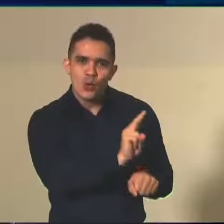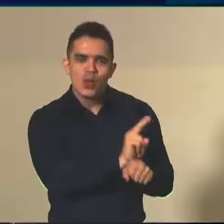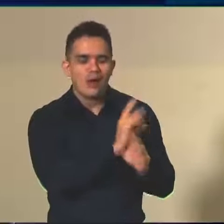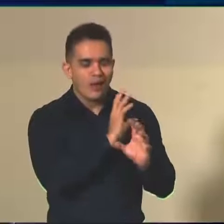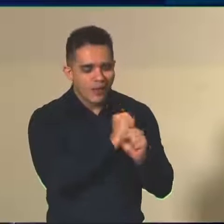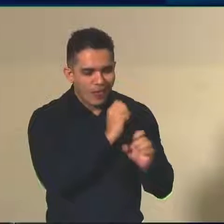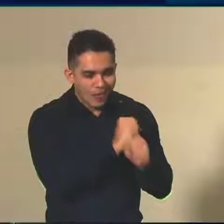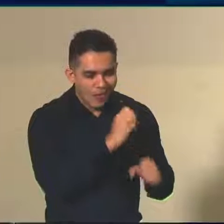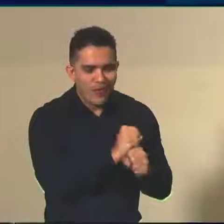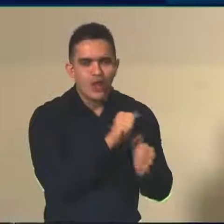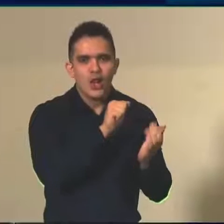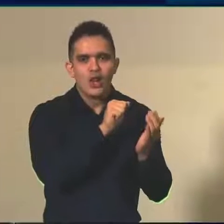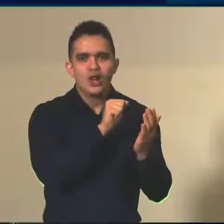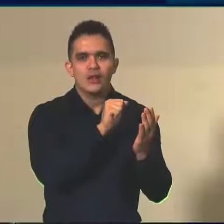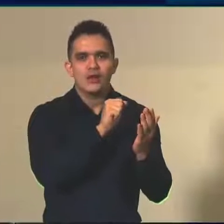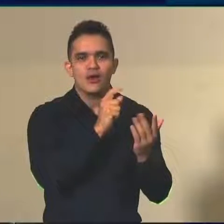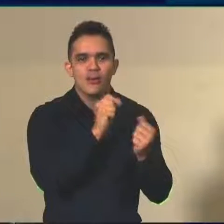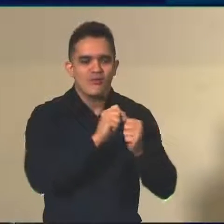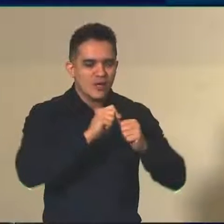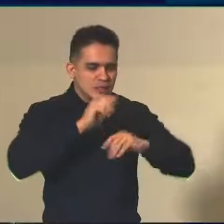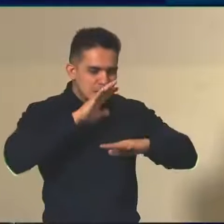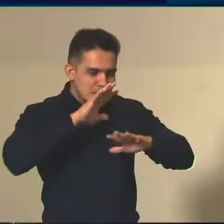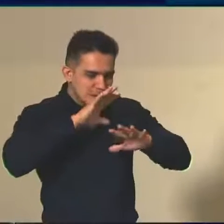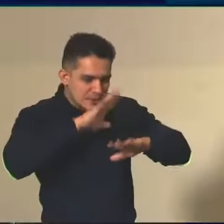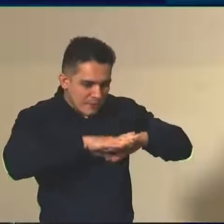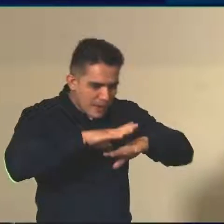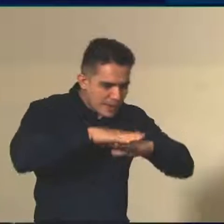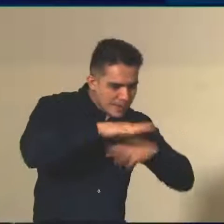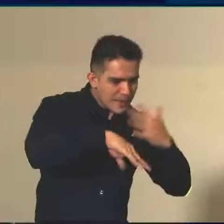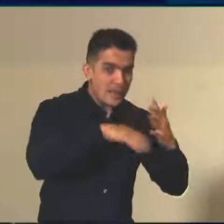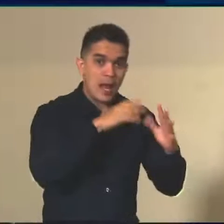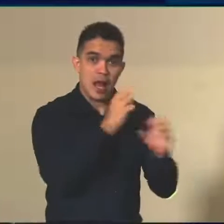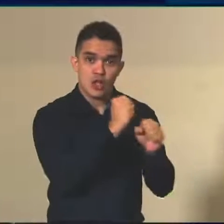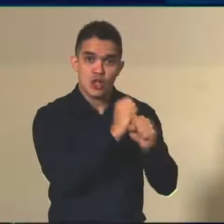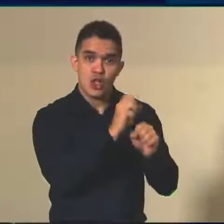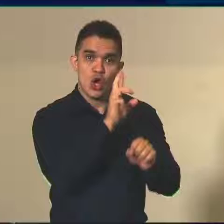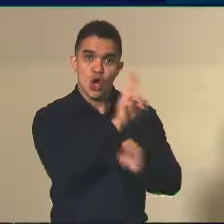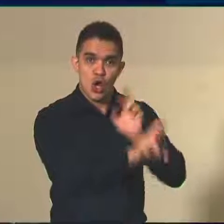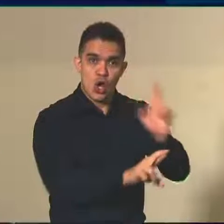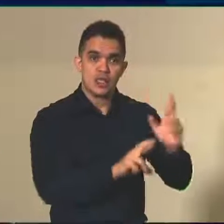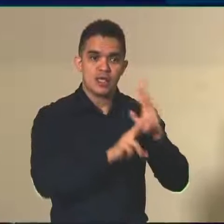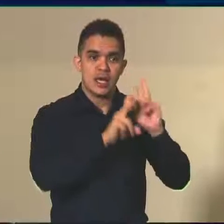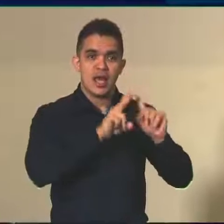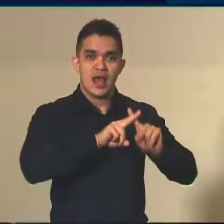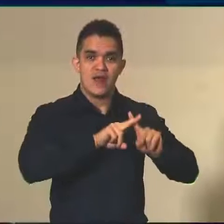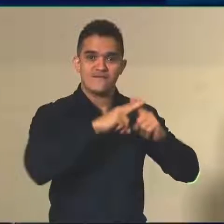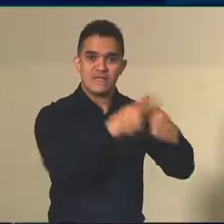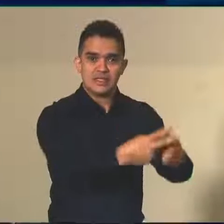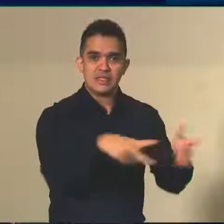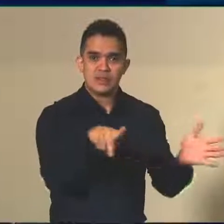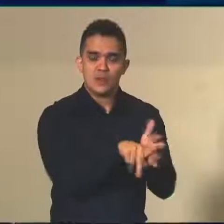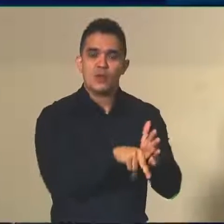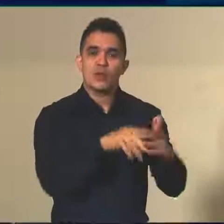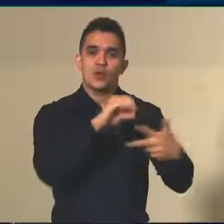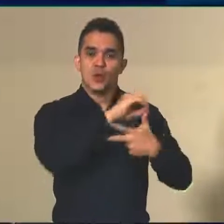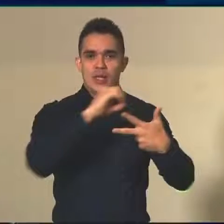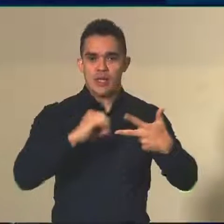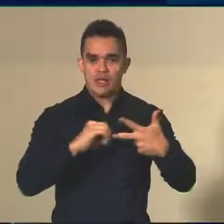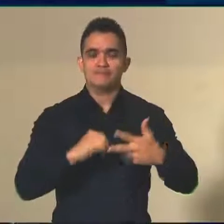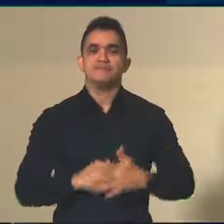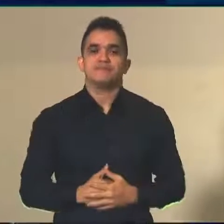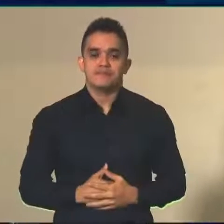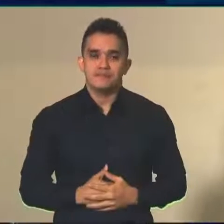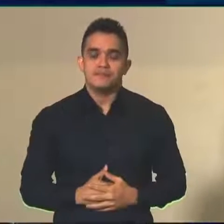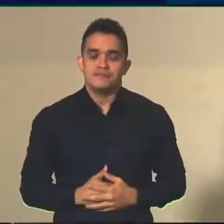cálculo da nota e toda a condução agora final do processo de revisão do Enem. Quero